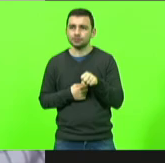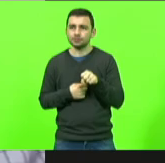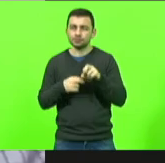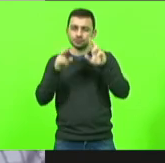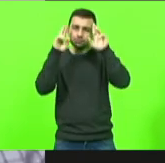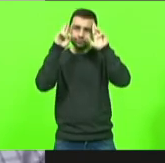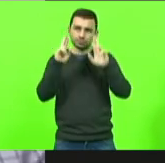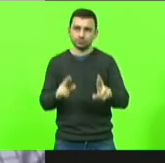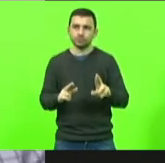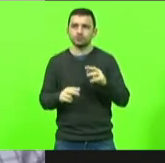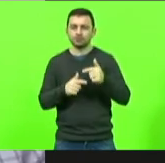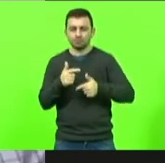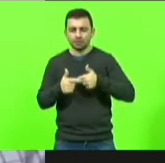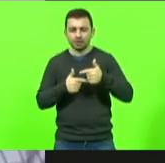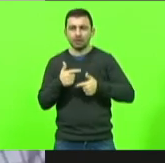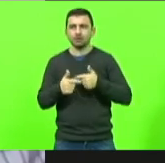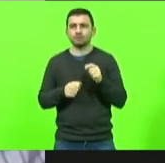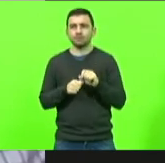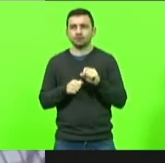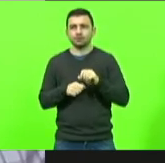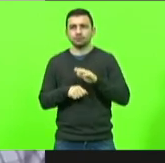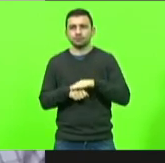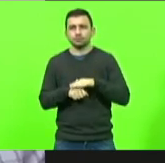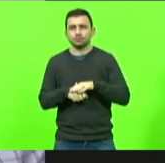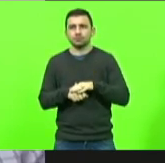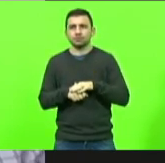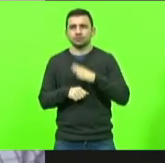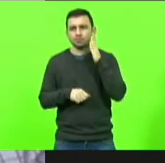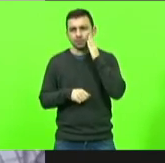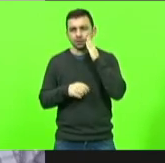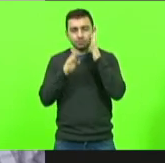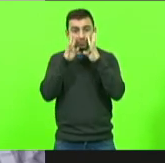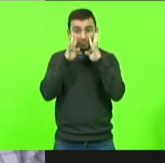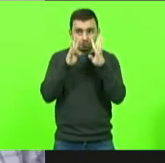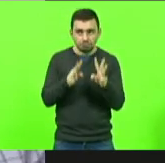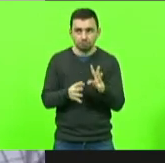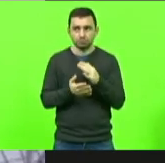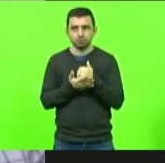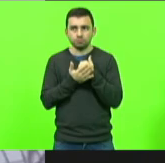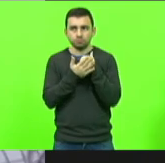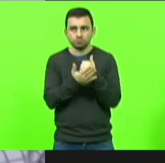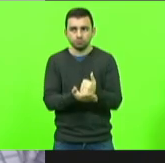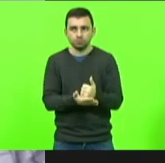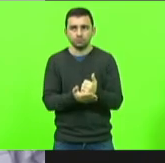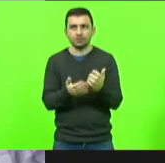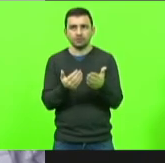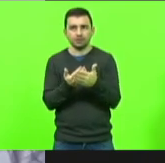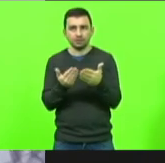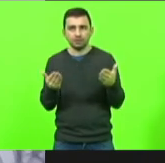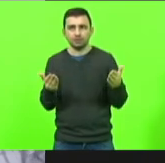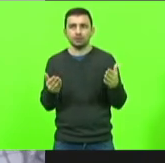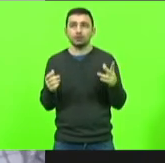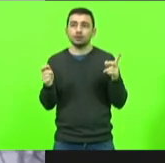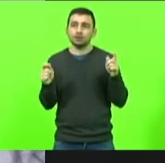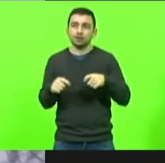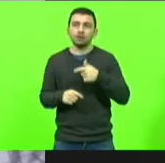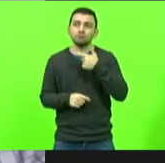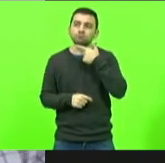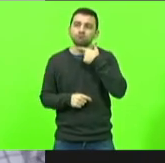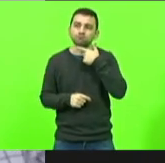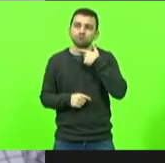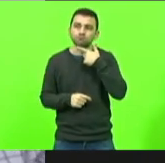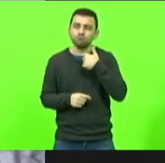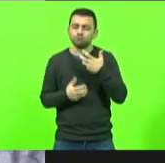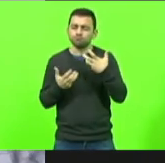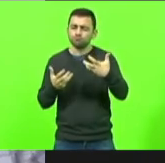pelo trabalho que faz saber ouvir as pessoas saber ajudar que as pessoas possam ter vontade de viver